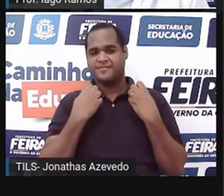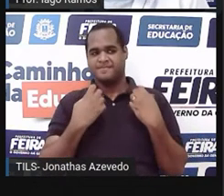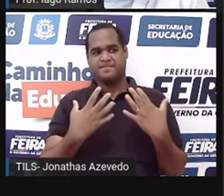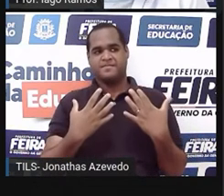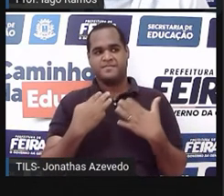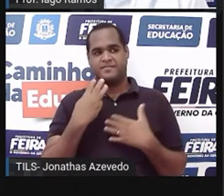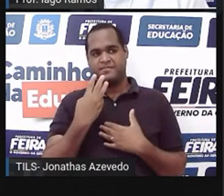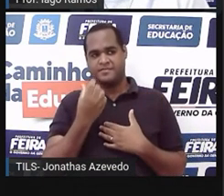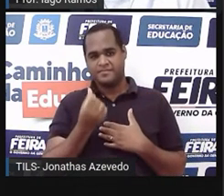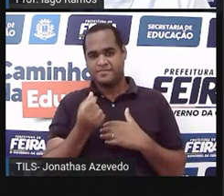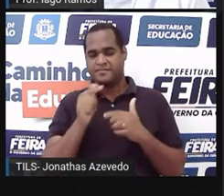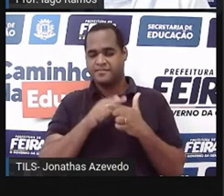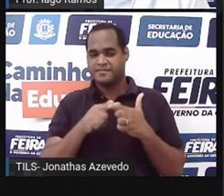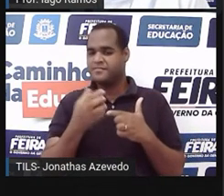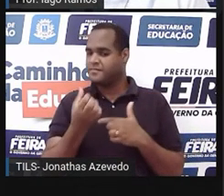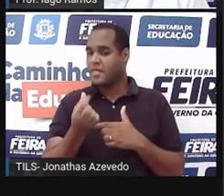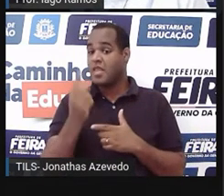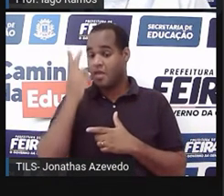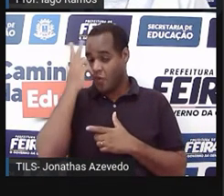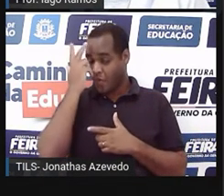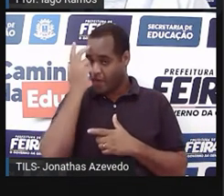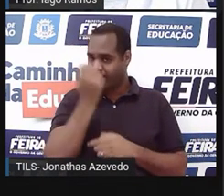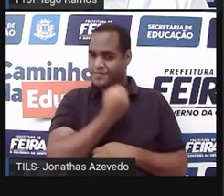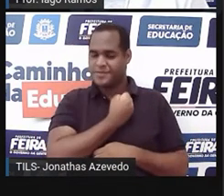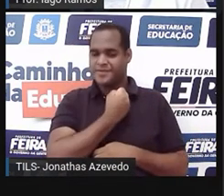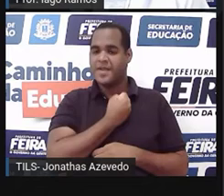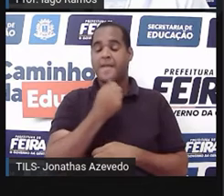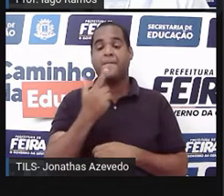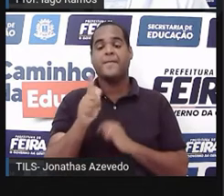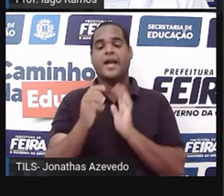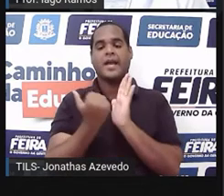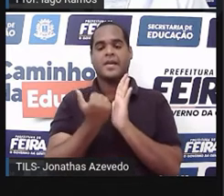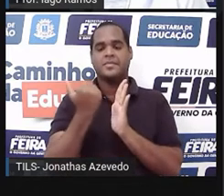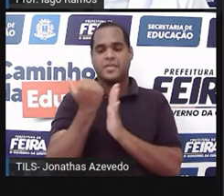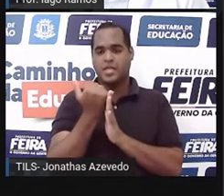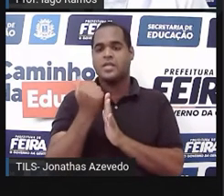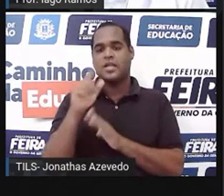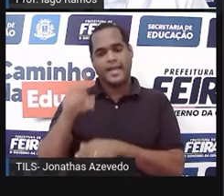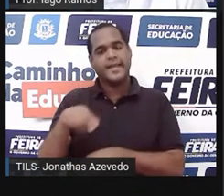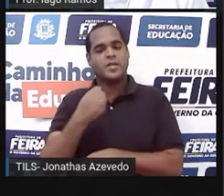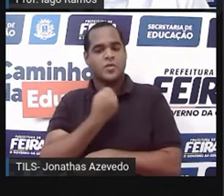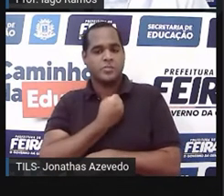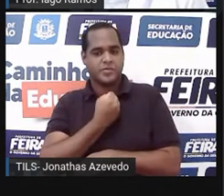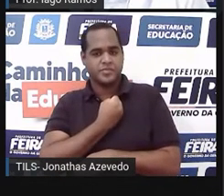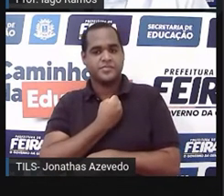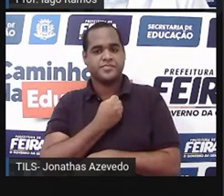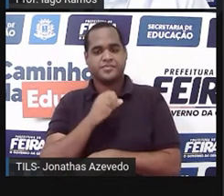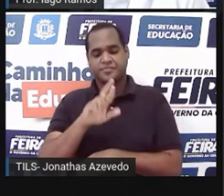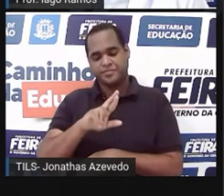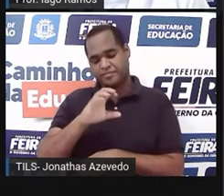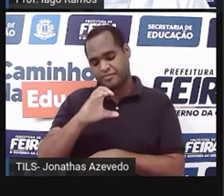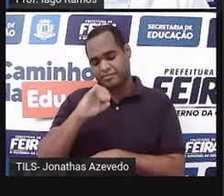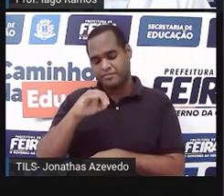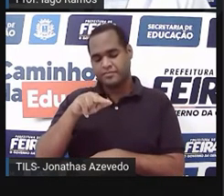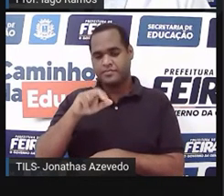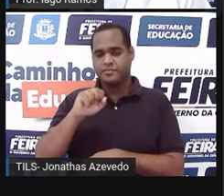é seis, é um número natural, mais um número natural é um número racional, tá bom?